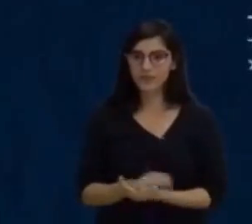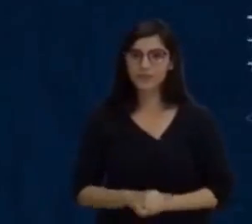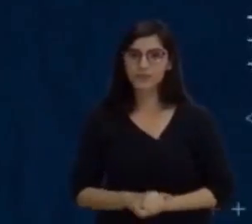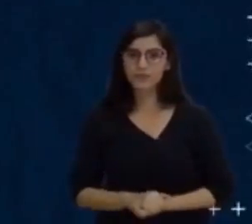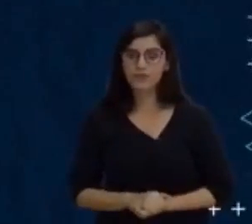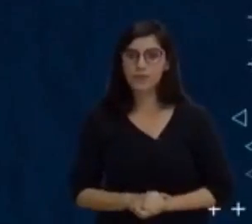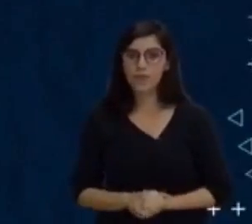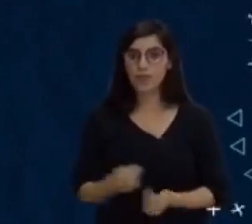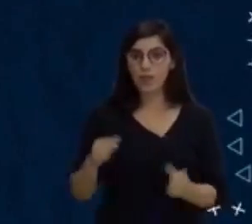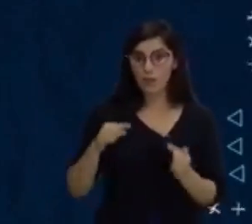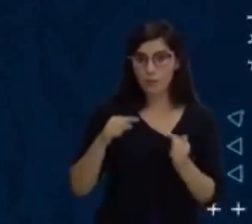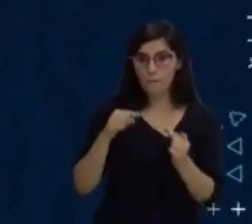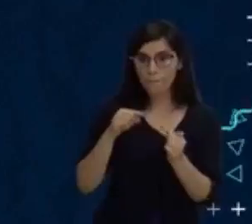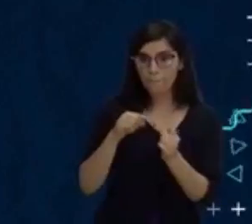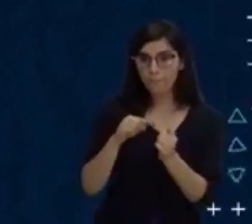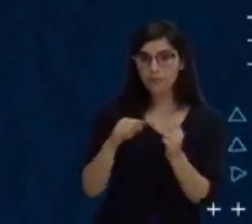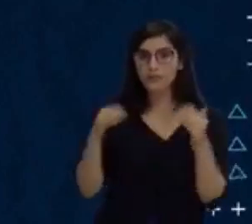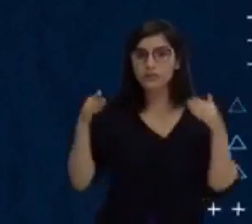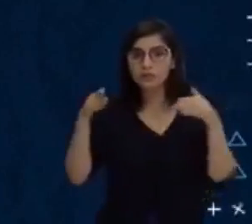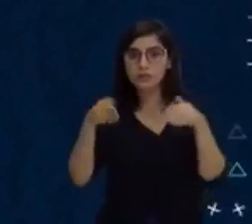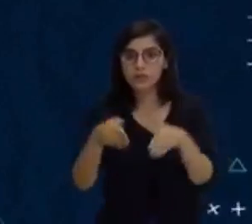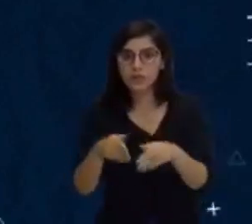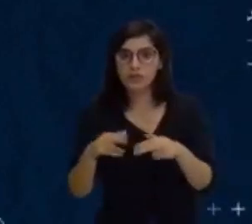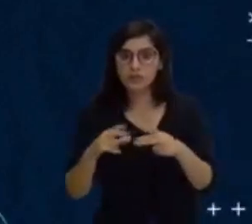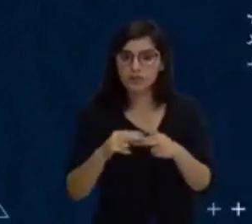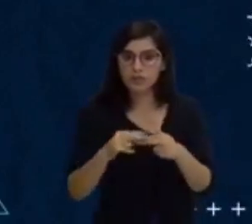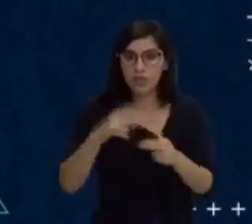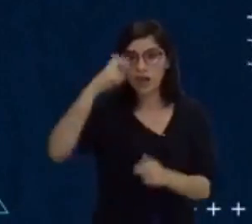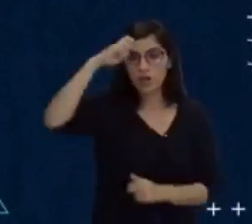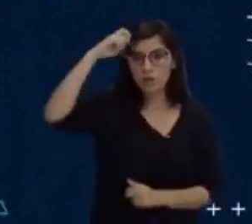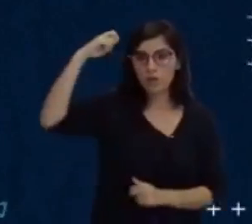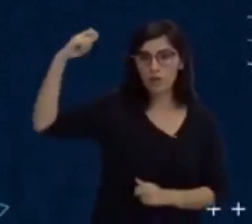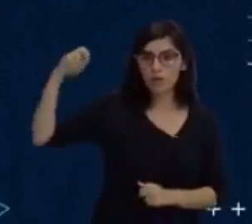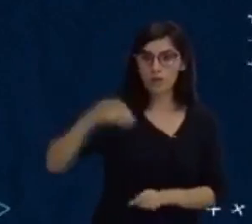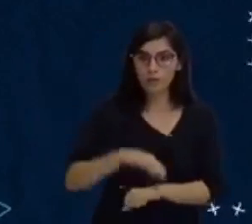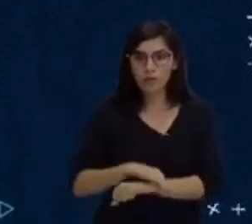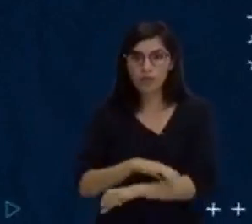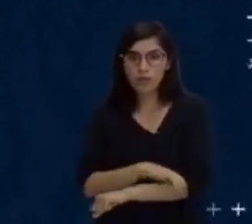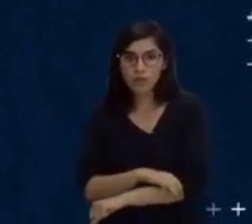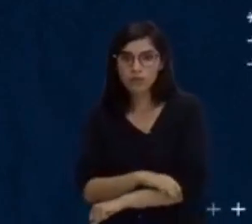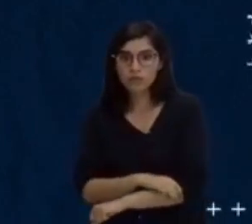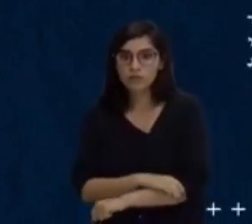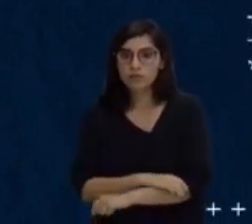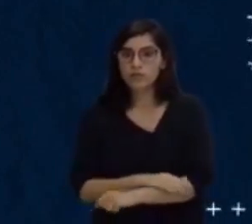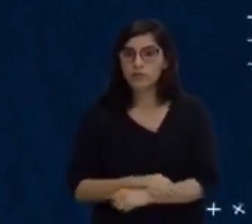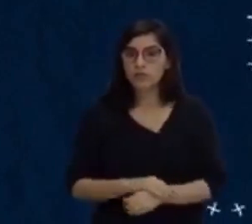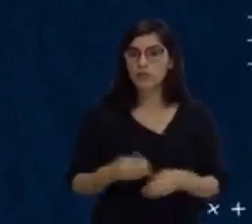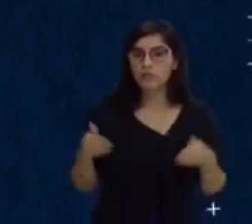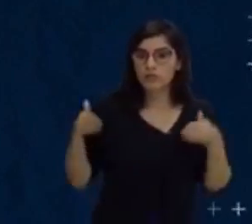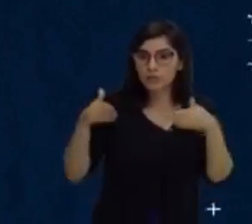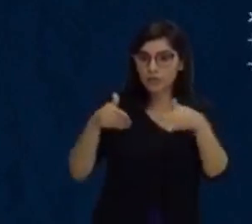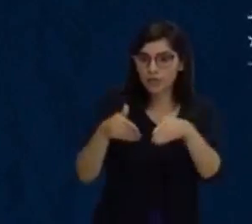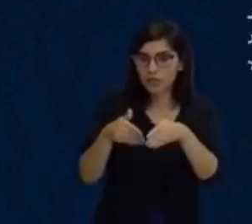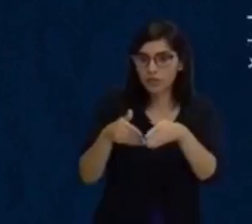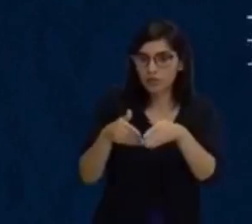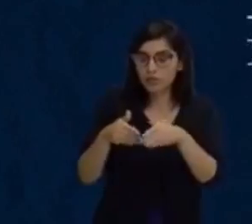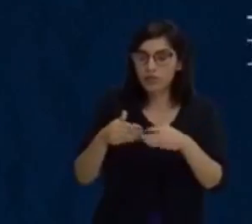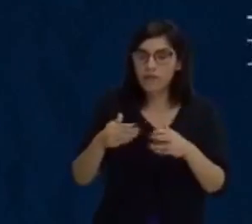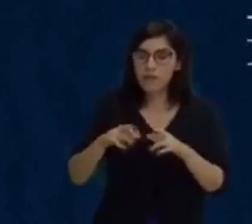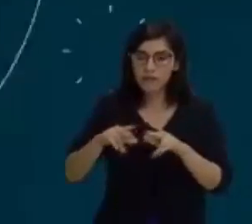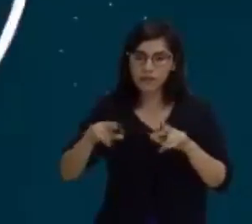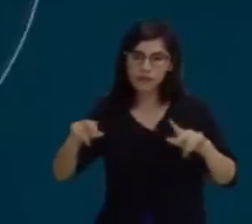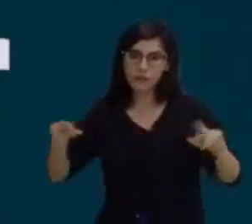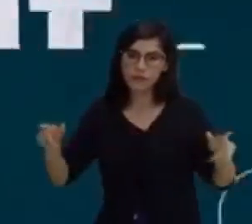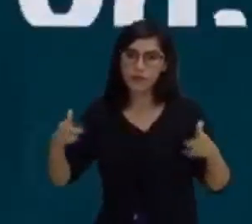Objetivo específico. Utilizar a cultura da motricidade como agente de produções específicas das mais diversas formas de linguagem.